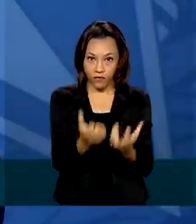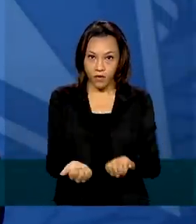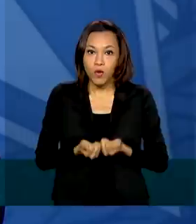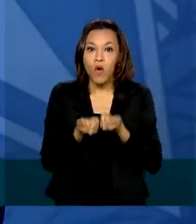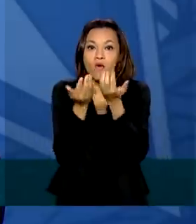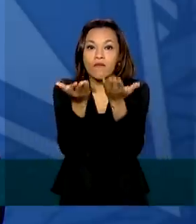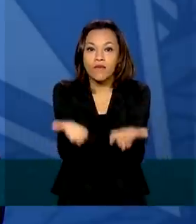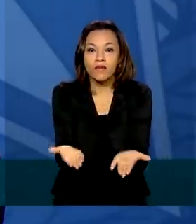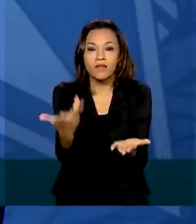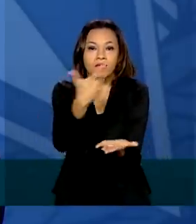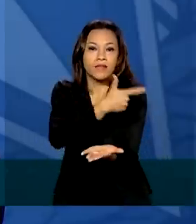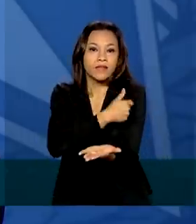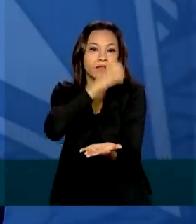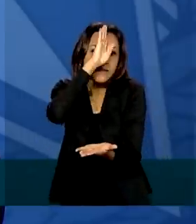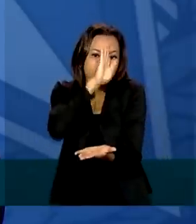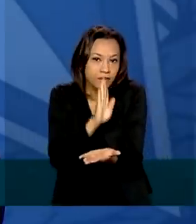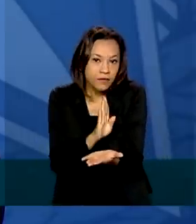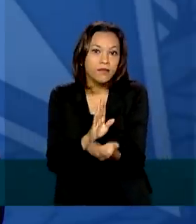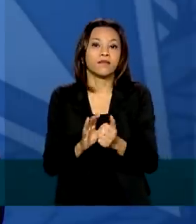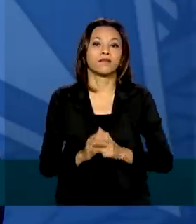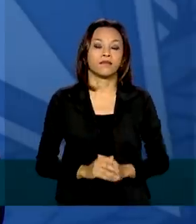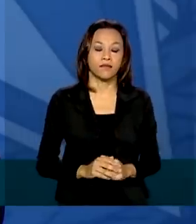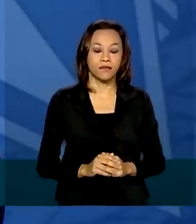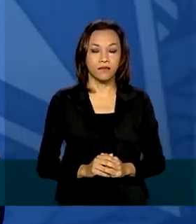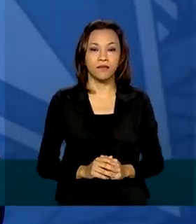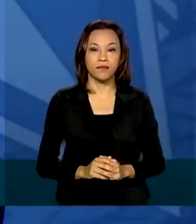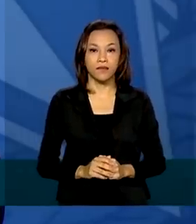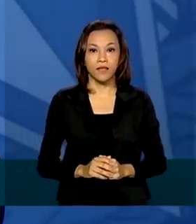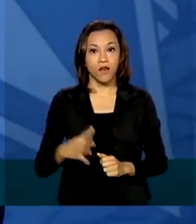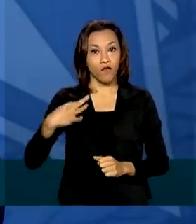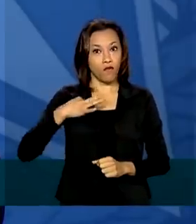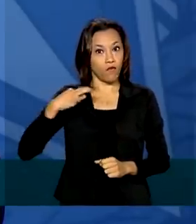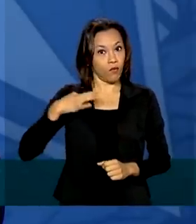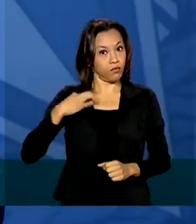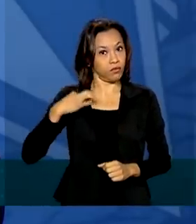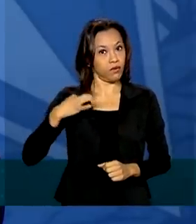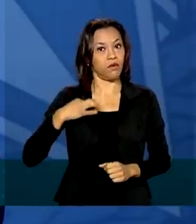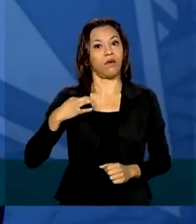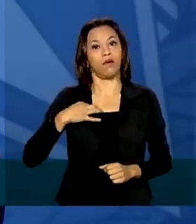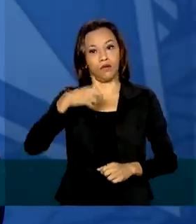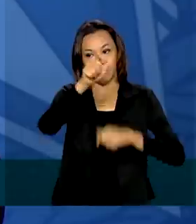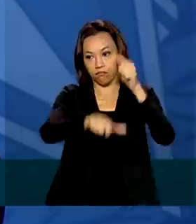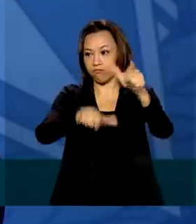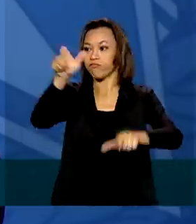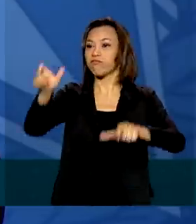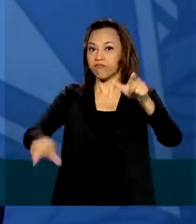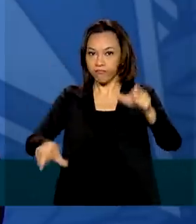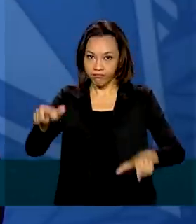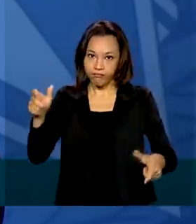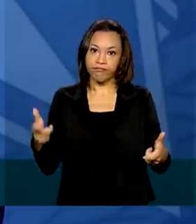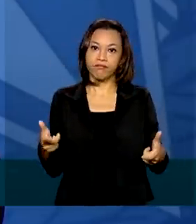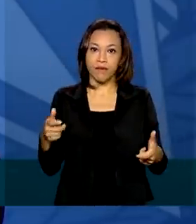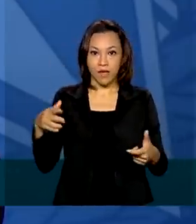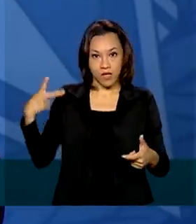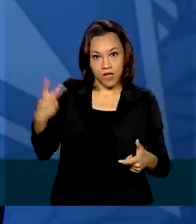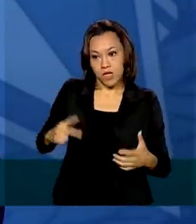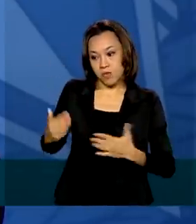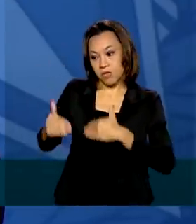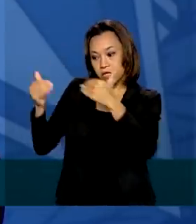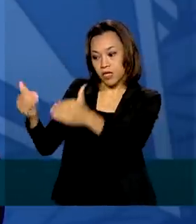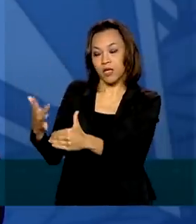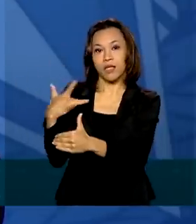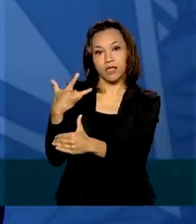e voluntária no que depender do Ministério da Saúde